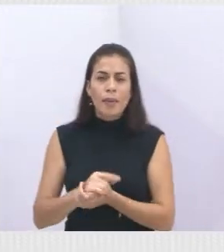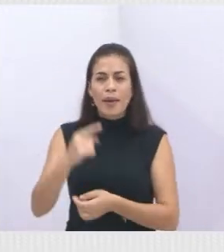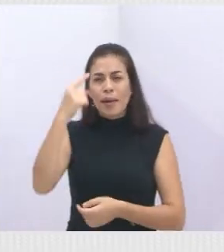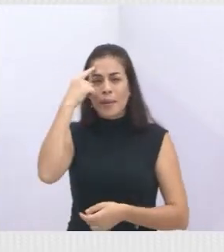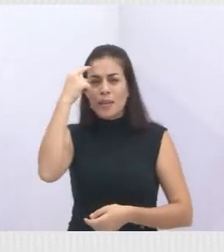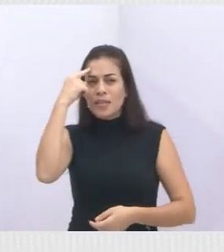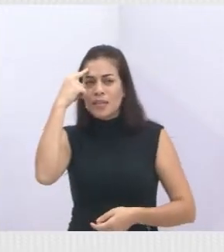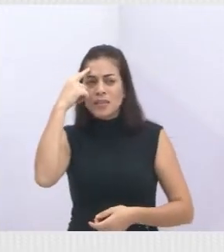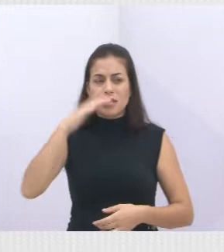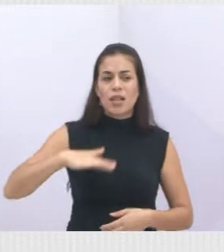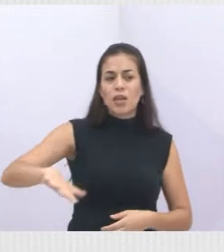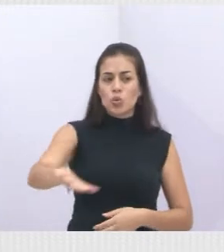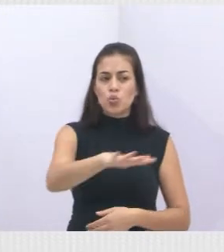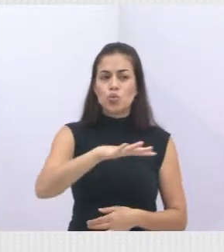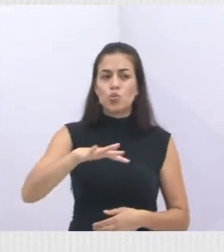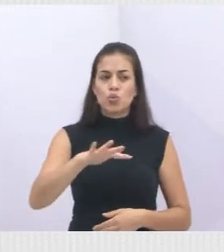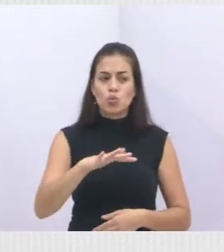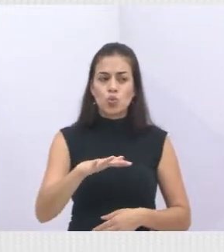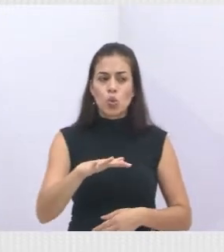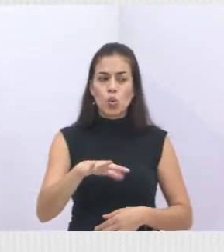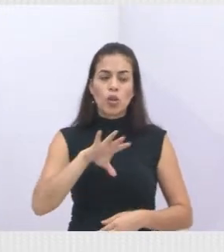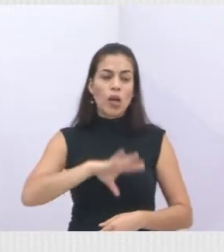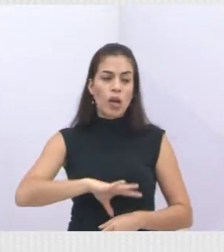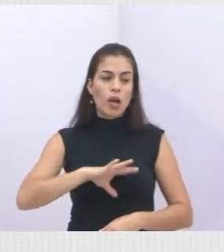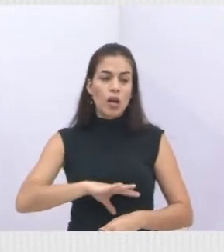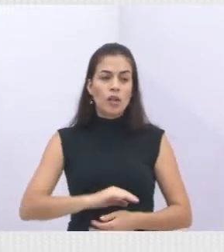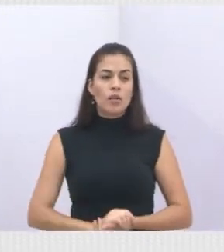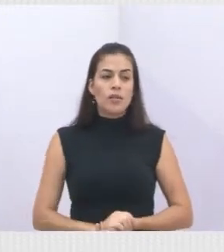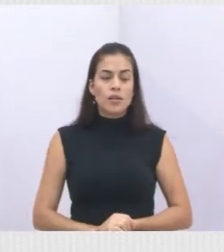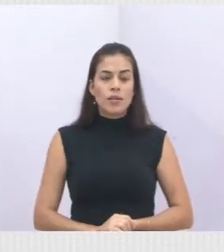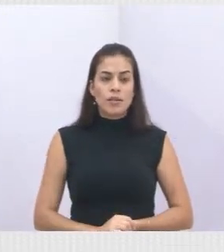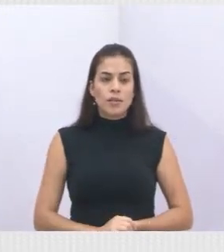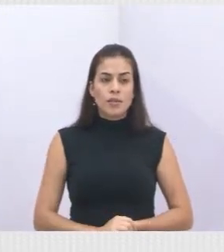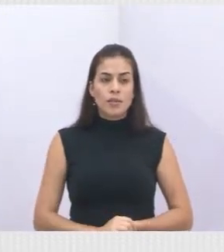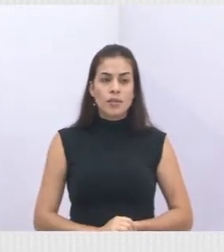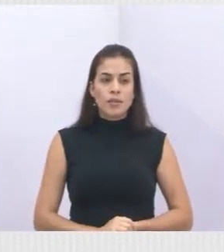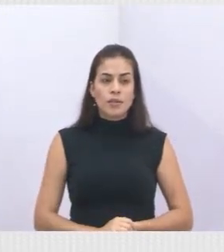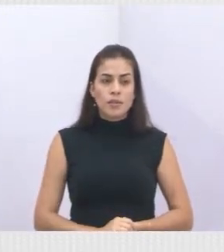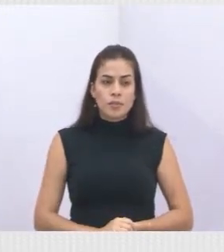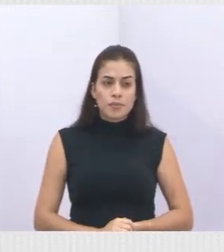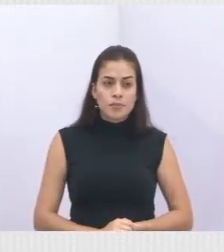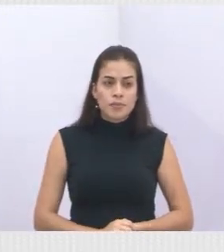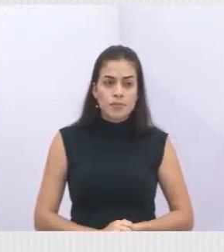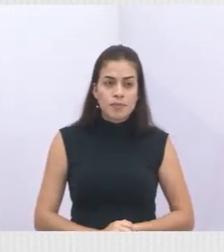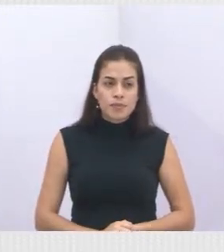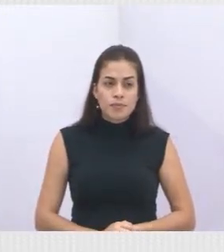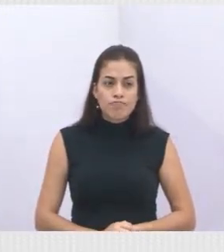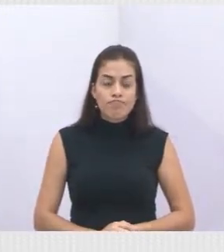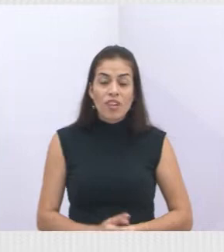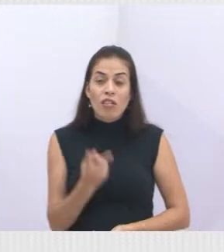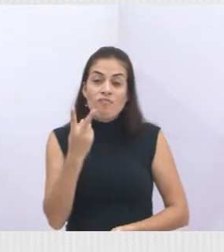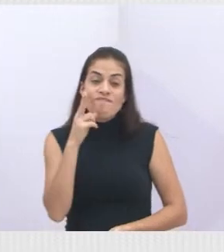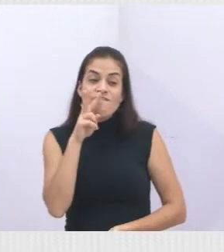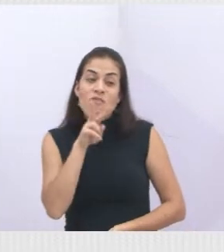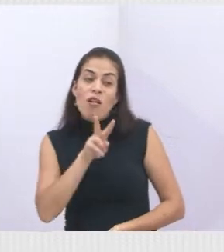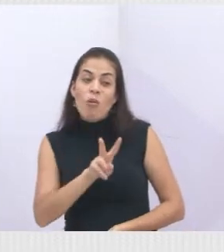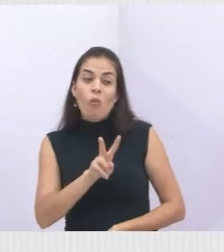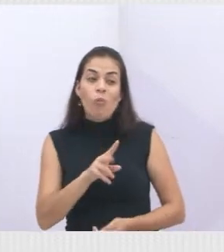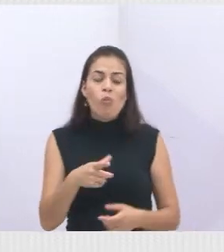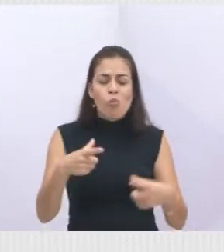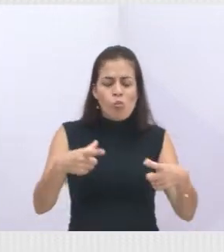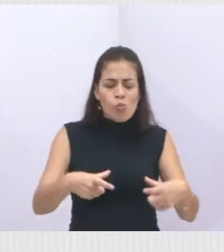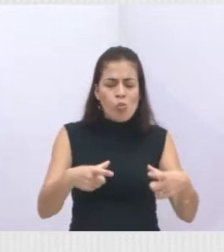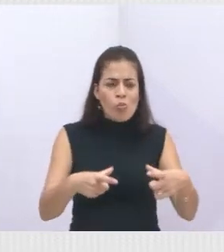a outra etapa do trabalho é fazer a prospecção de áreas e ver onde a gente vai conseguir